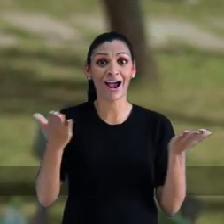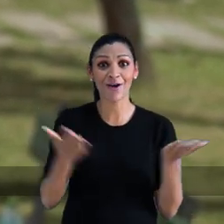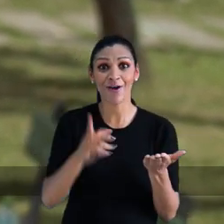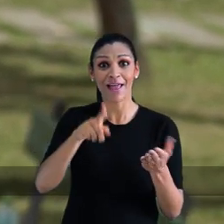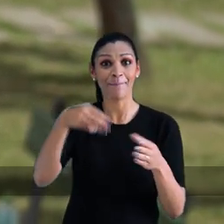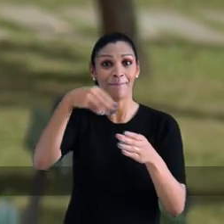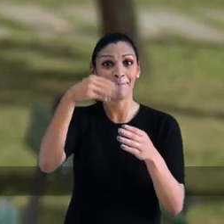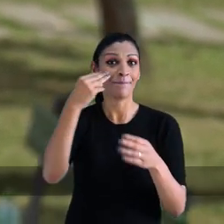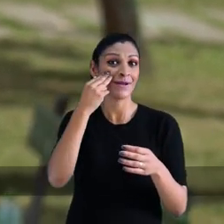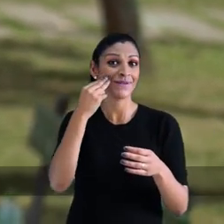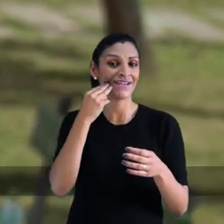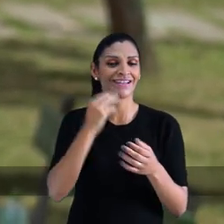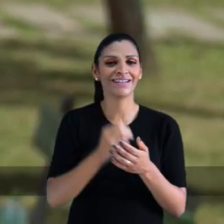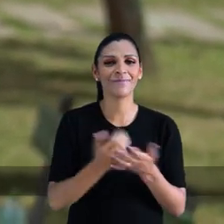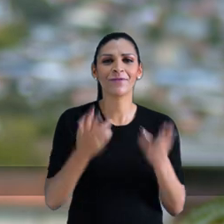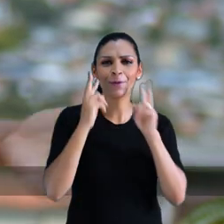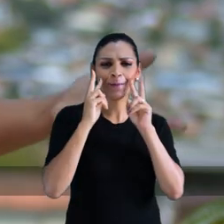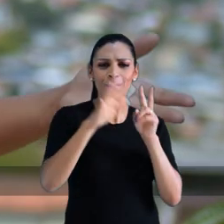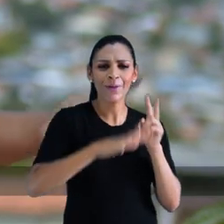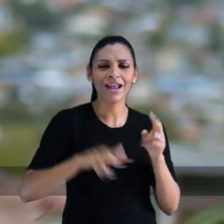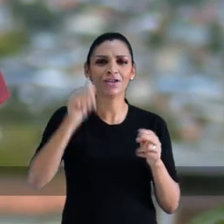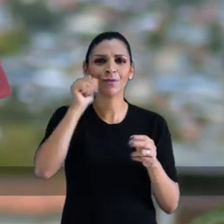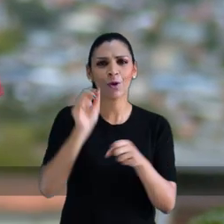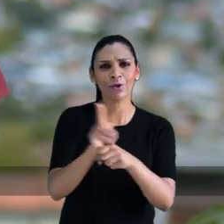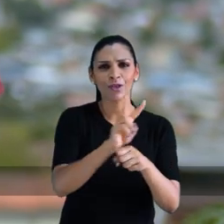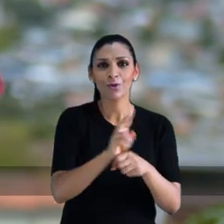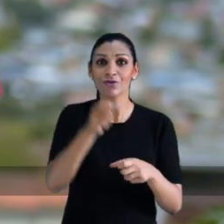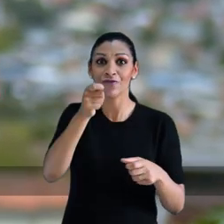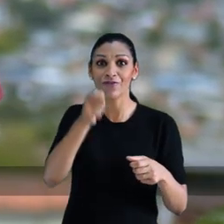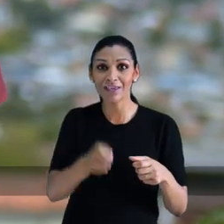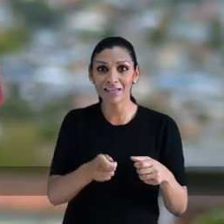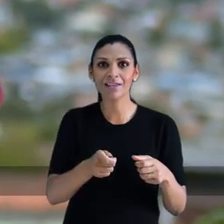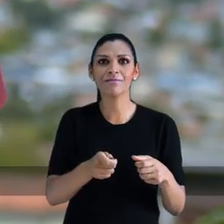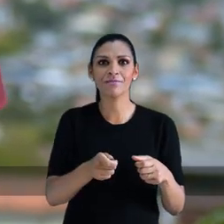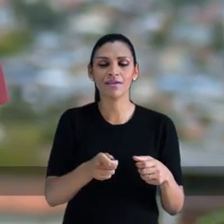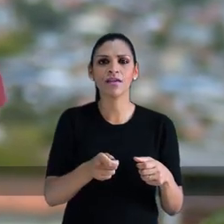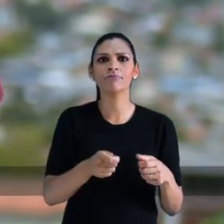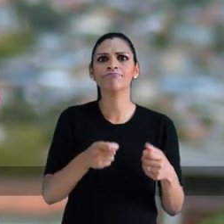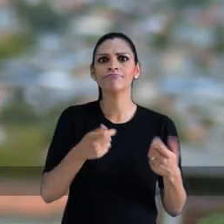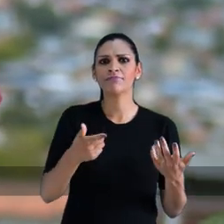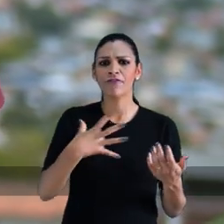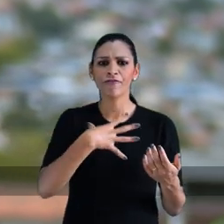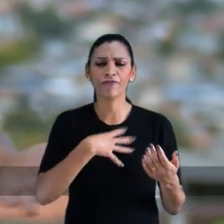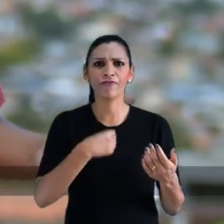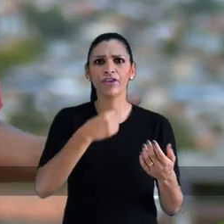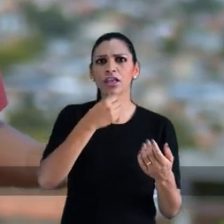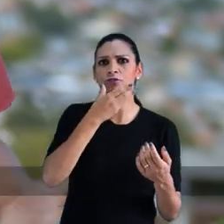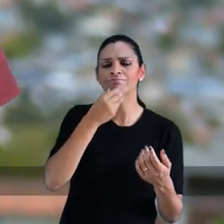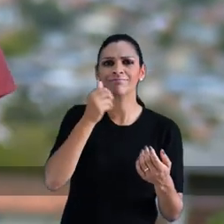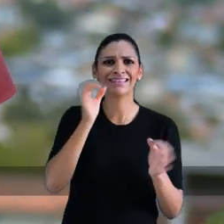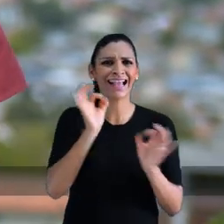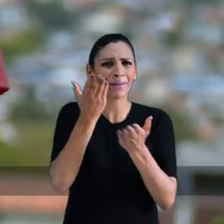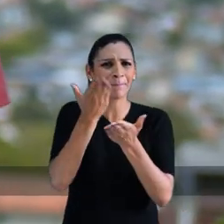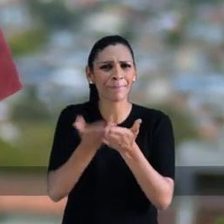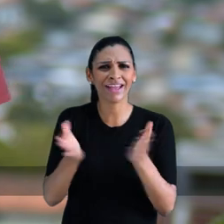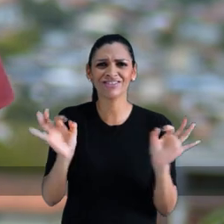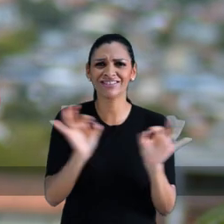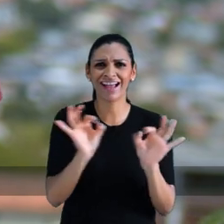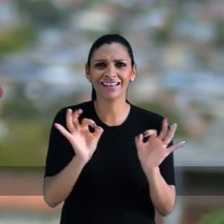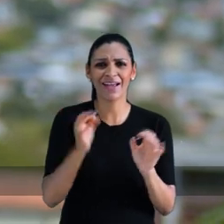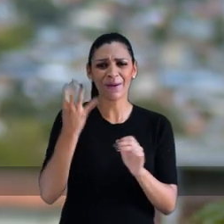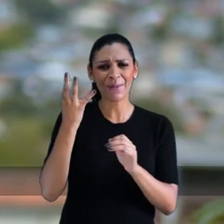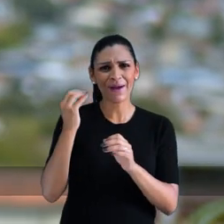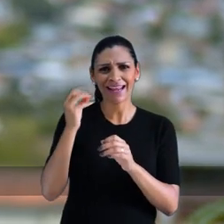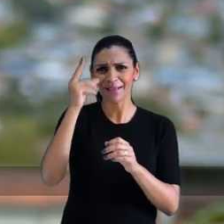votar nela, agora é Manuela. É hora do olhar de uma mulher, cuidadoso e firme. De quem não deixa nenhum filho e nenhuma